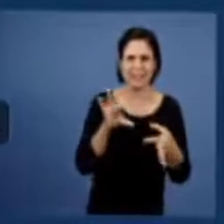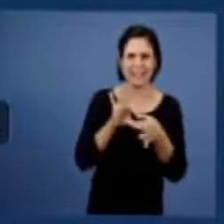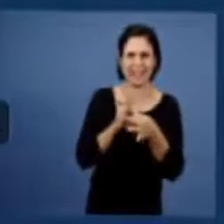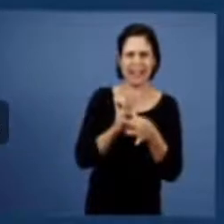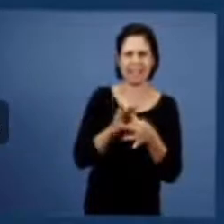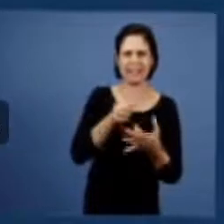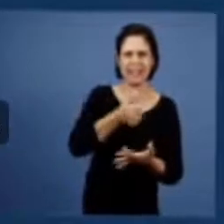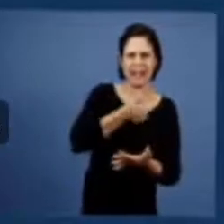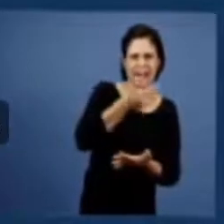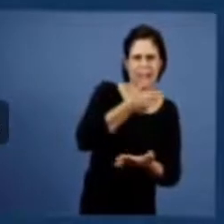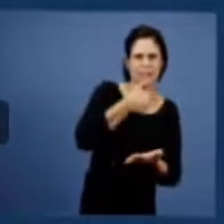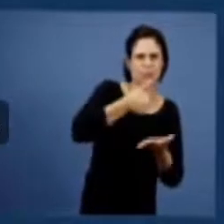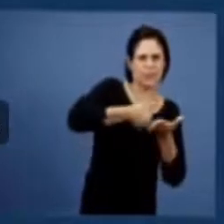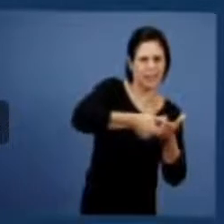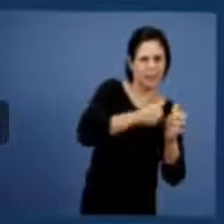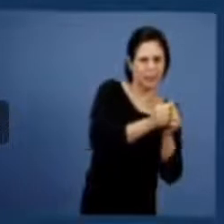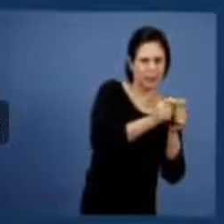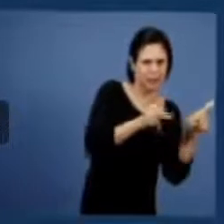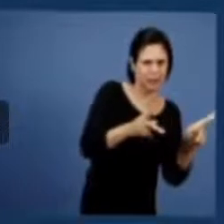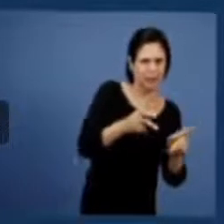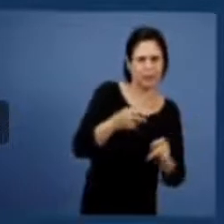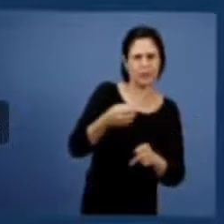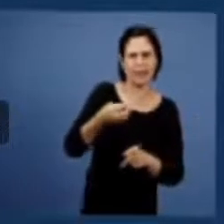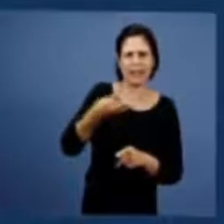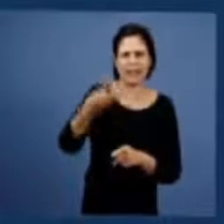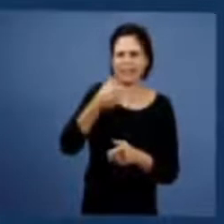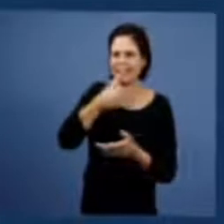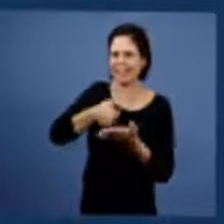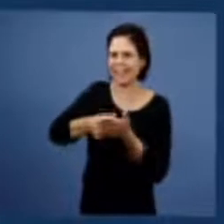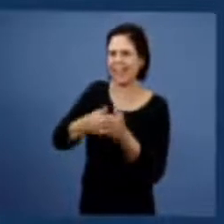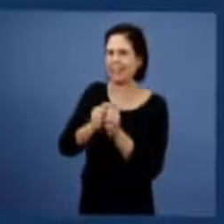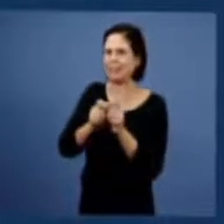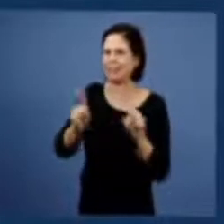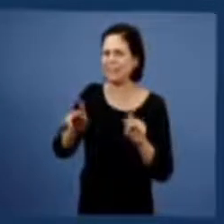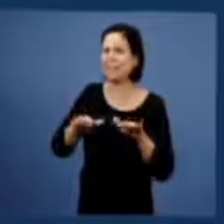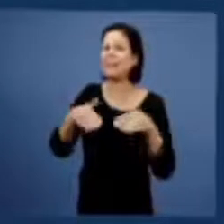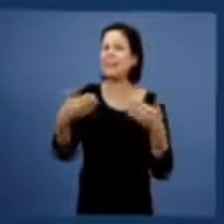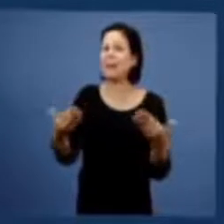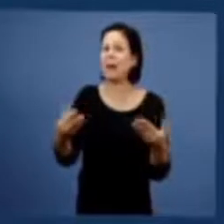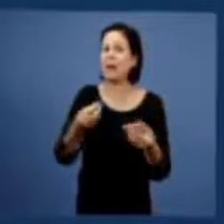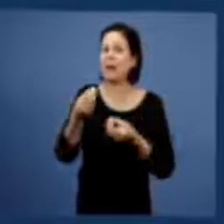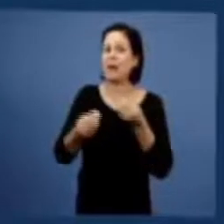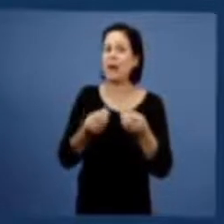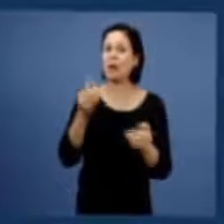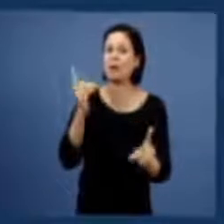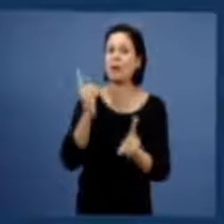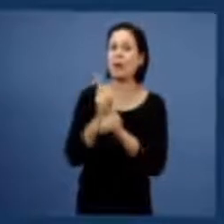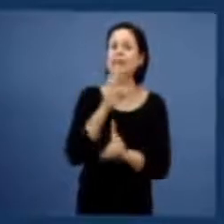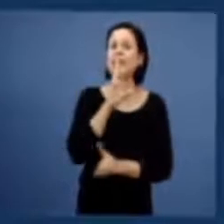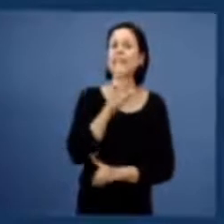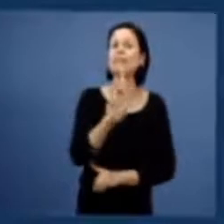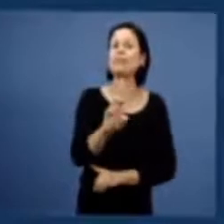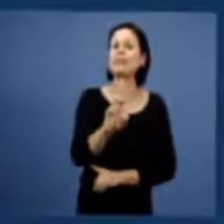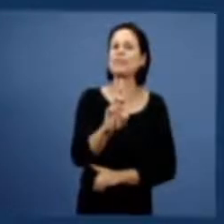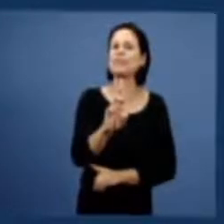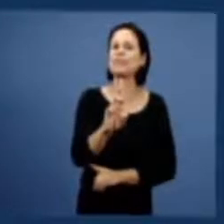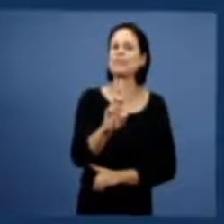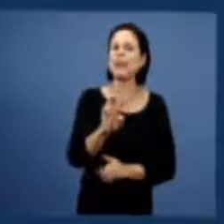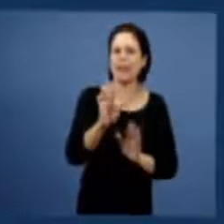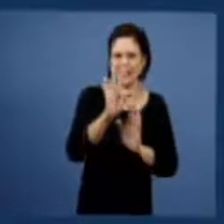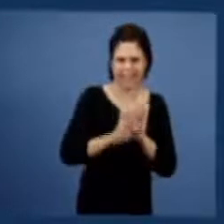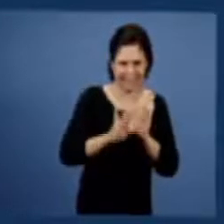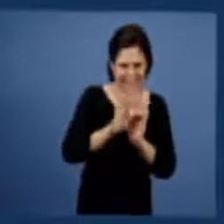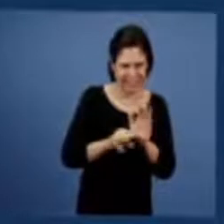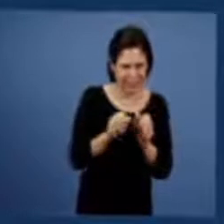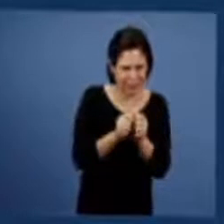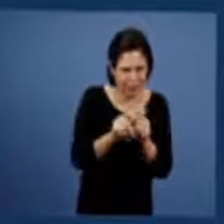agora como nós vamos buscar a resposta a essa pergunta vamos dizer assim busque no texto de apocalipse